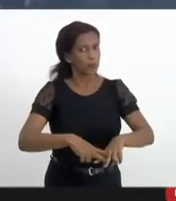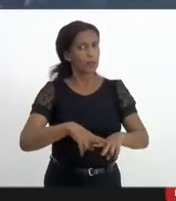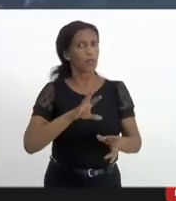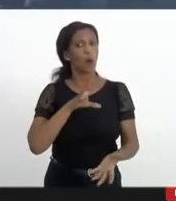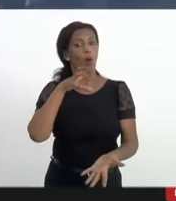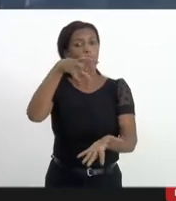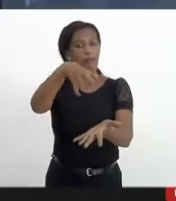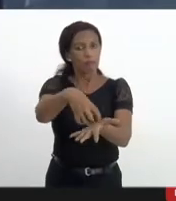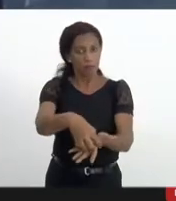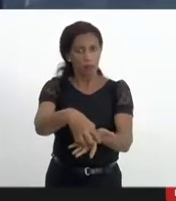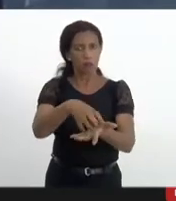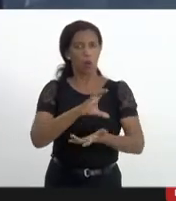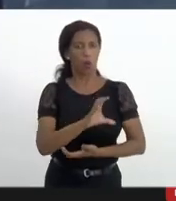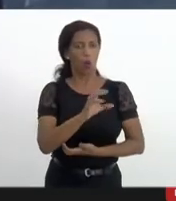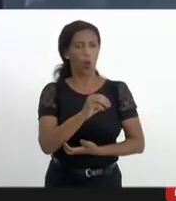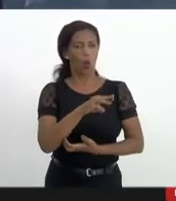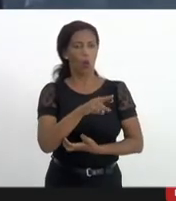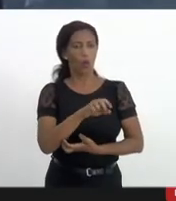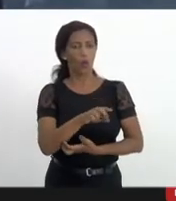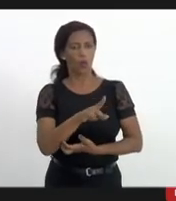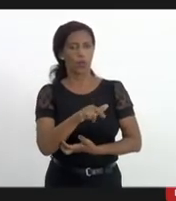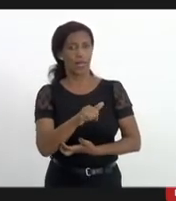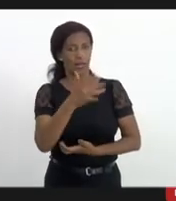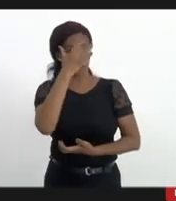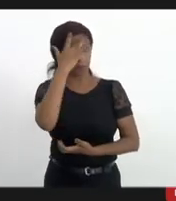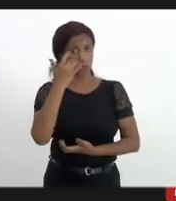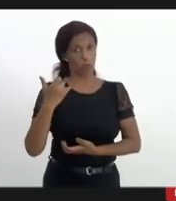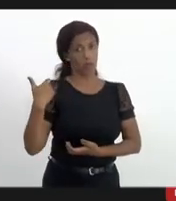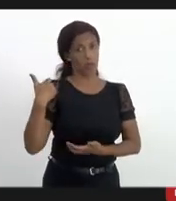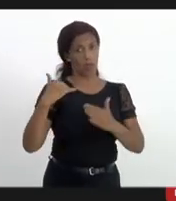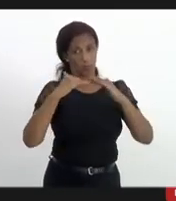tratava de ação em que as vítimas eram menores de idade.